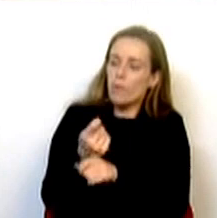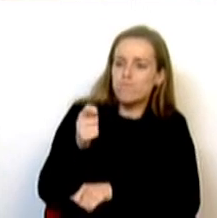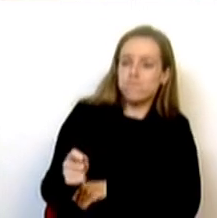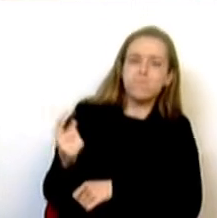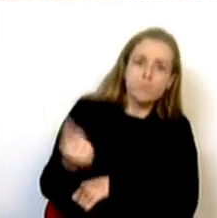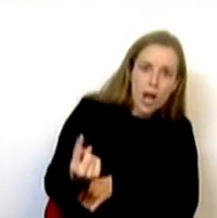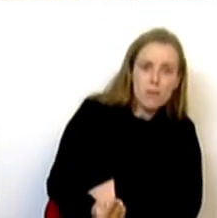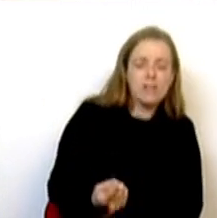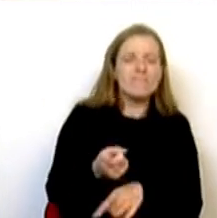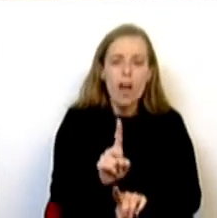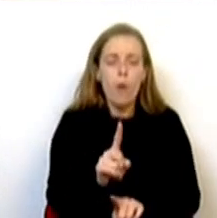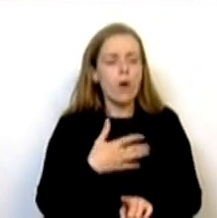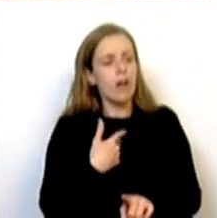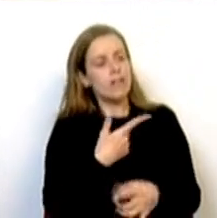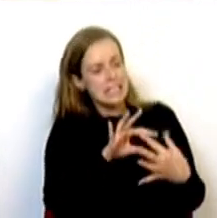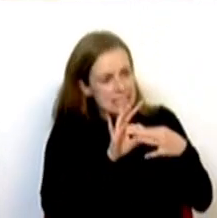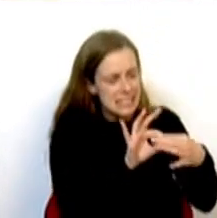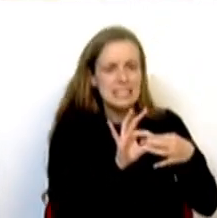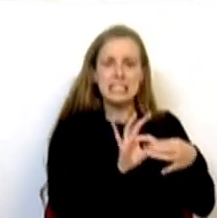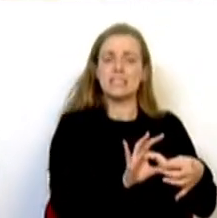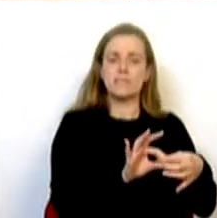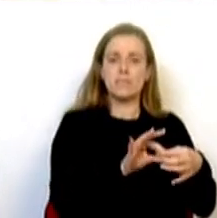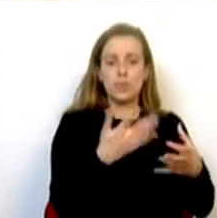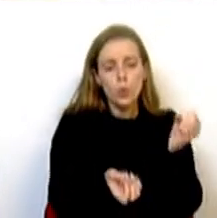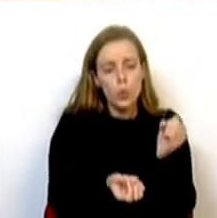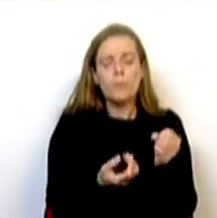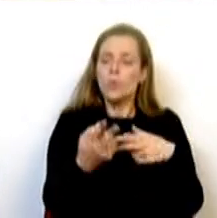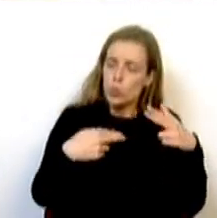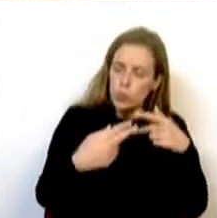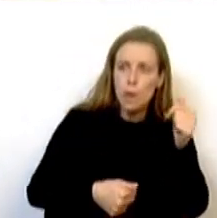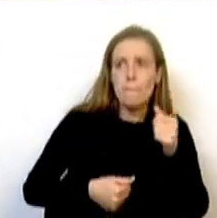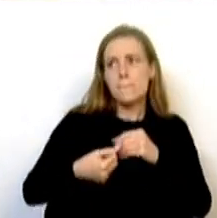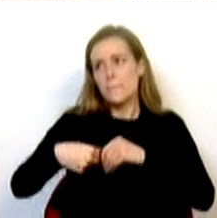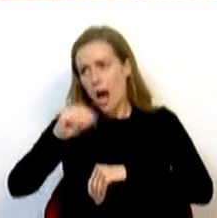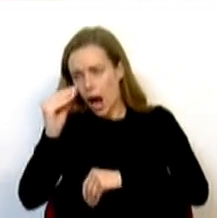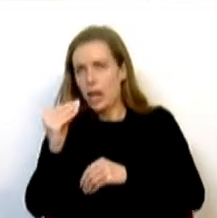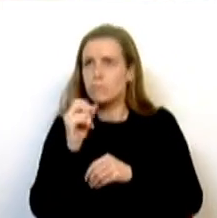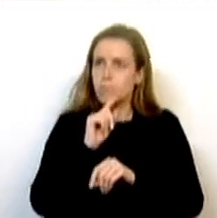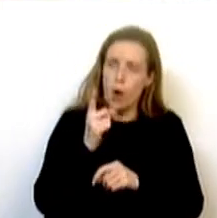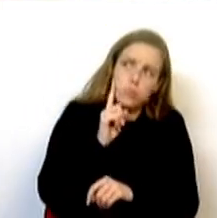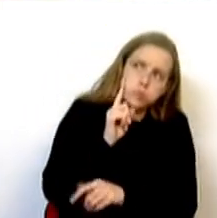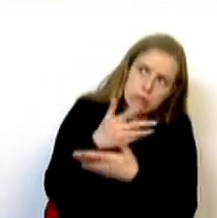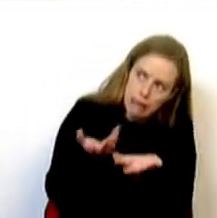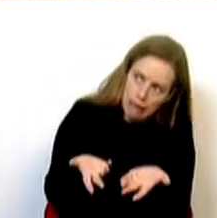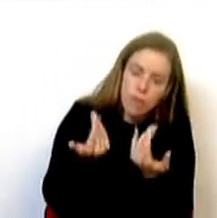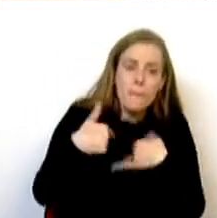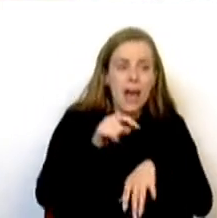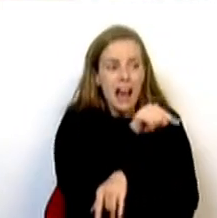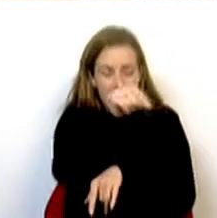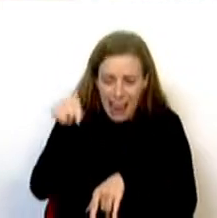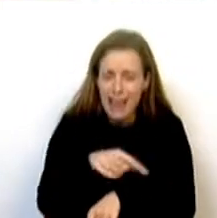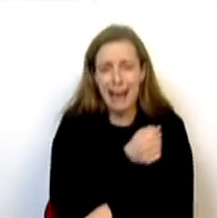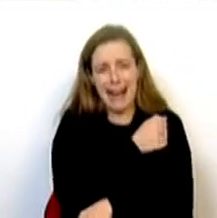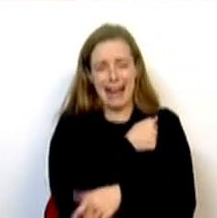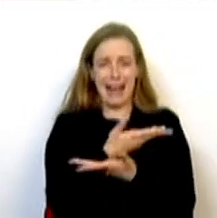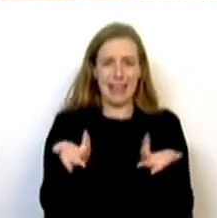isso que está a fazer hoje. Construir mais pode ser importante. É importante. Mas o país tem oferta habitacional